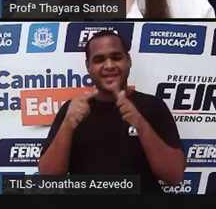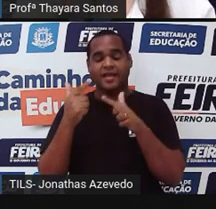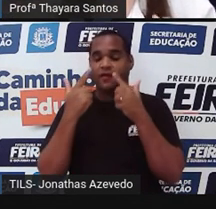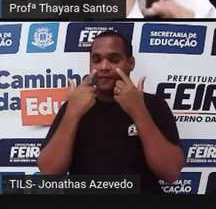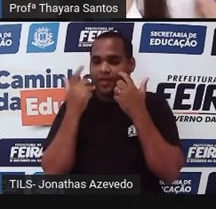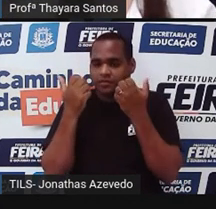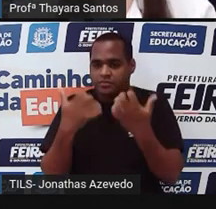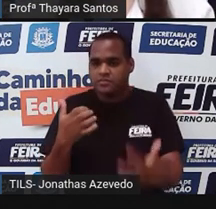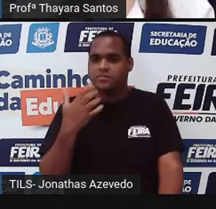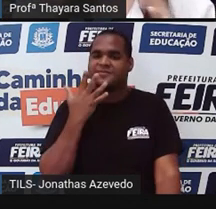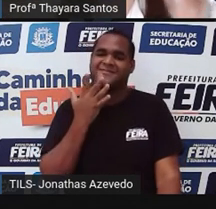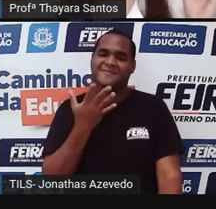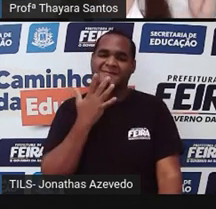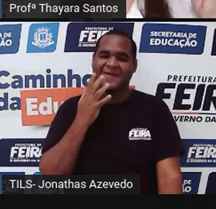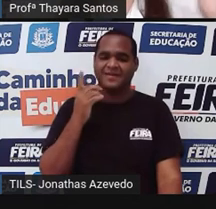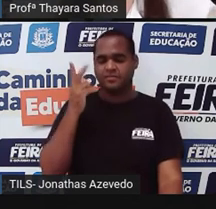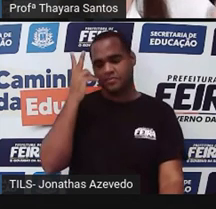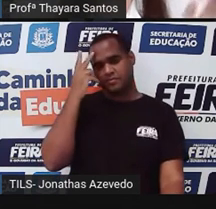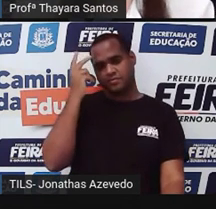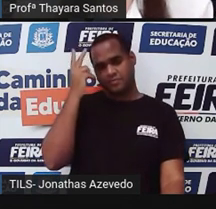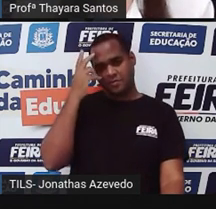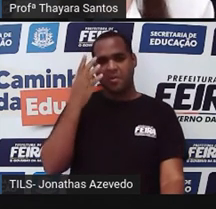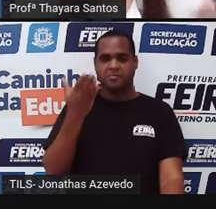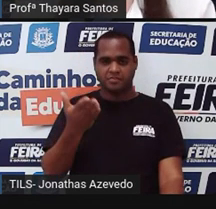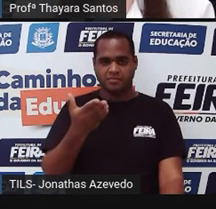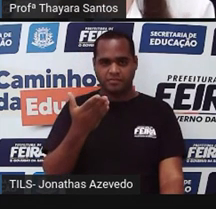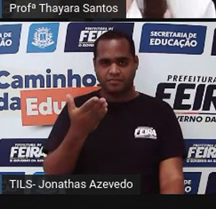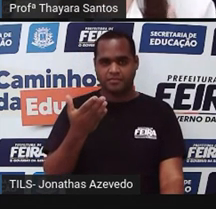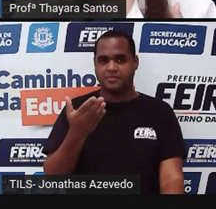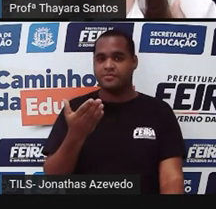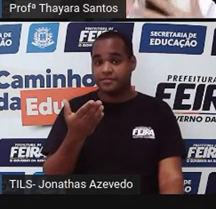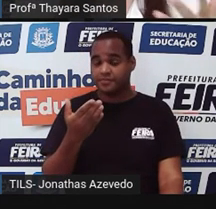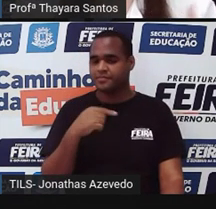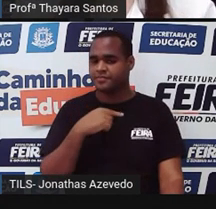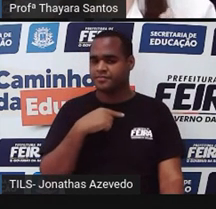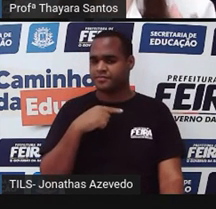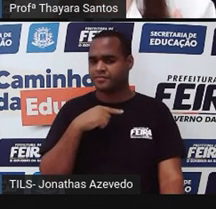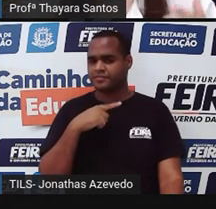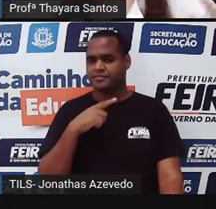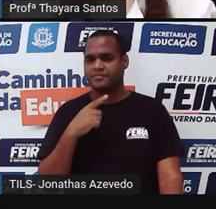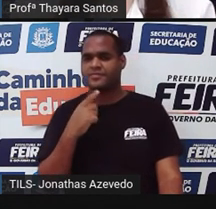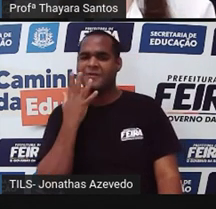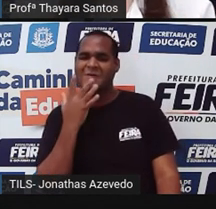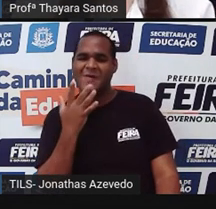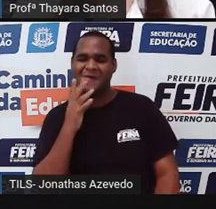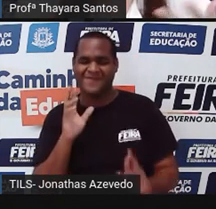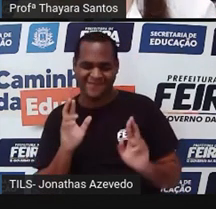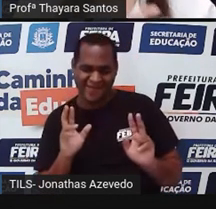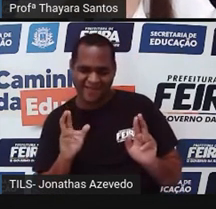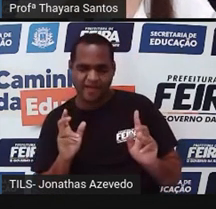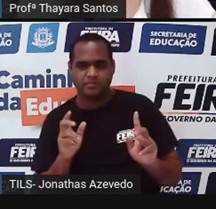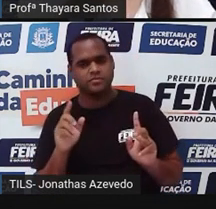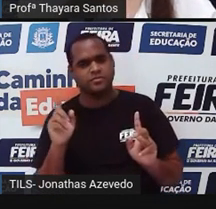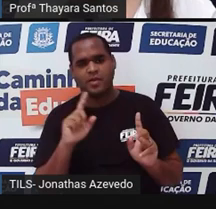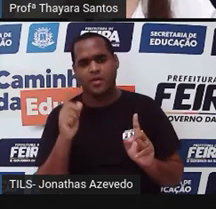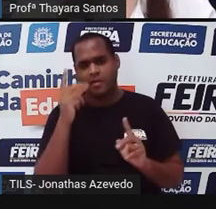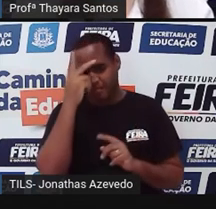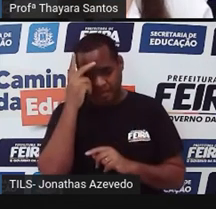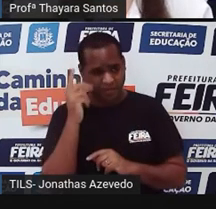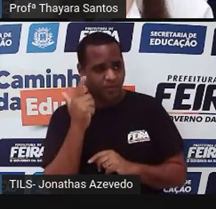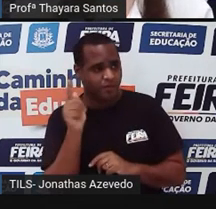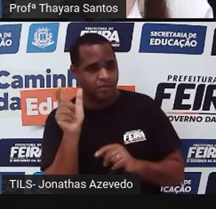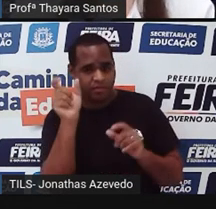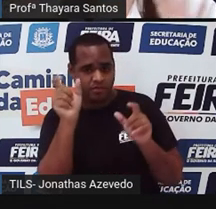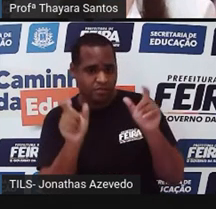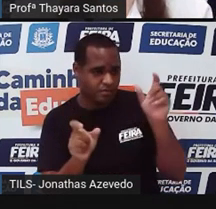nas cores normais, vamos dizer assim. Até porque não existe isso de cor normal, né? Porque a cor que um enxerga é diferente